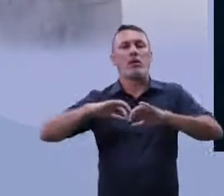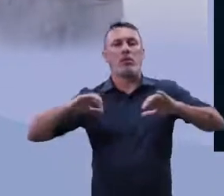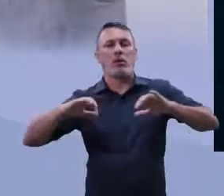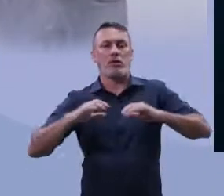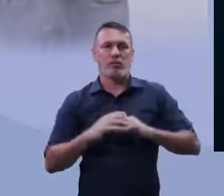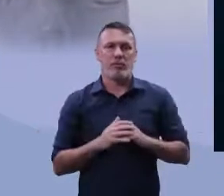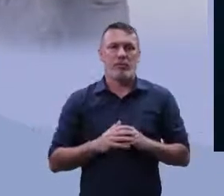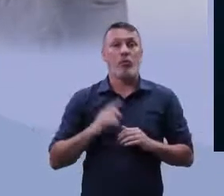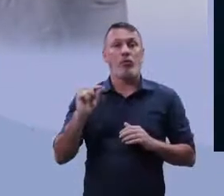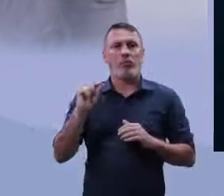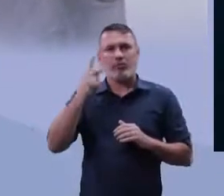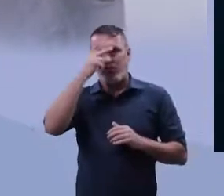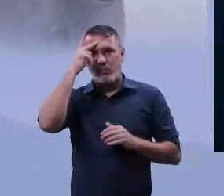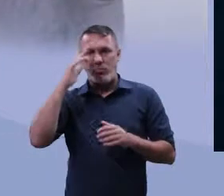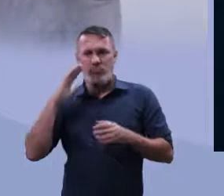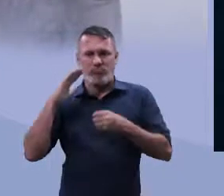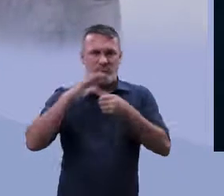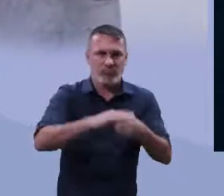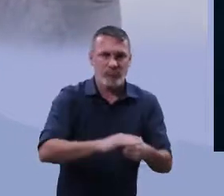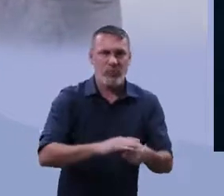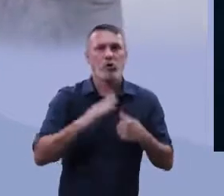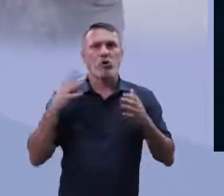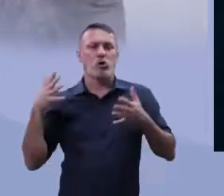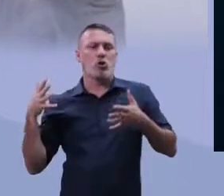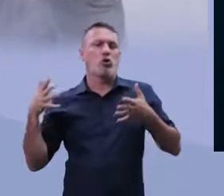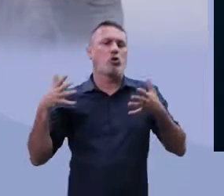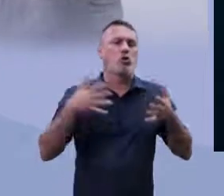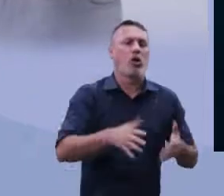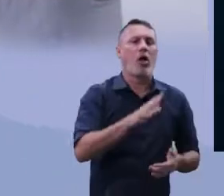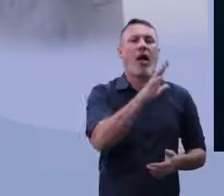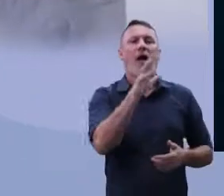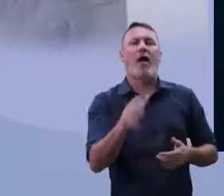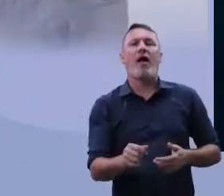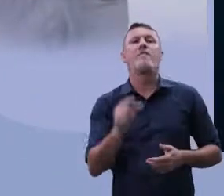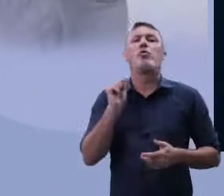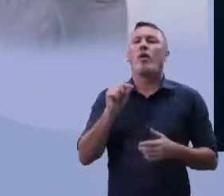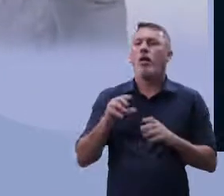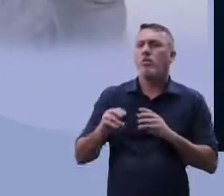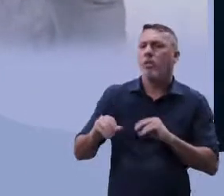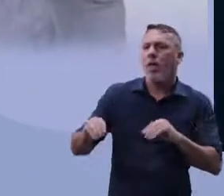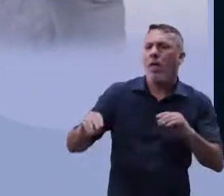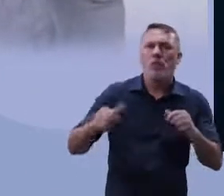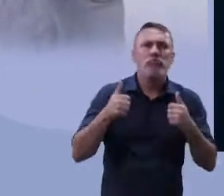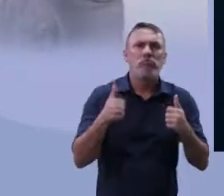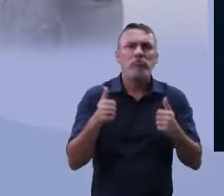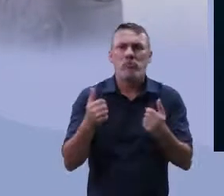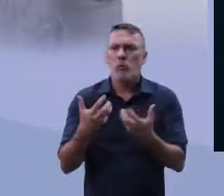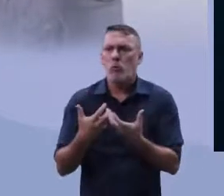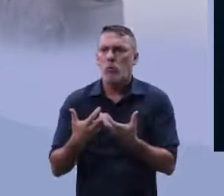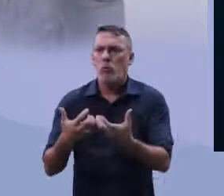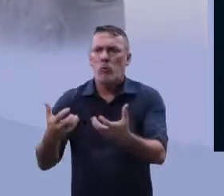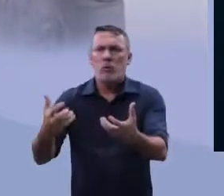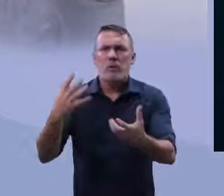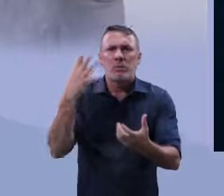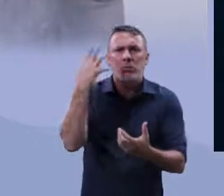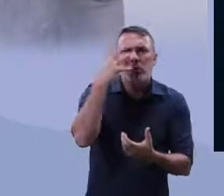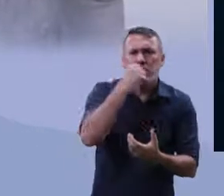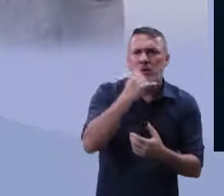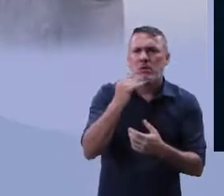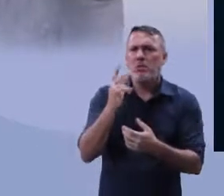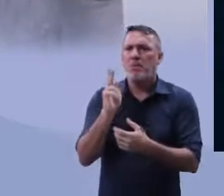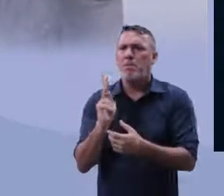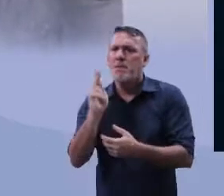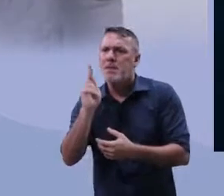O colonizador, já chegando à África do Sul, pegou ali as melhores terras, a exploração do solo, as suas